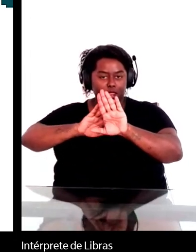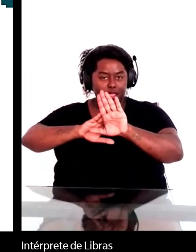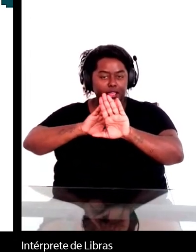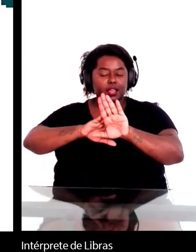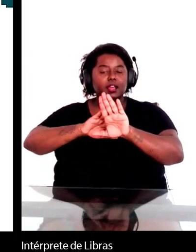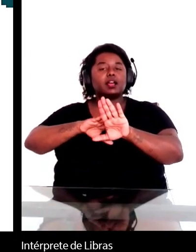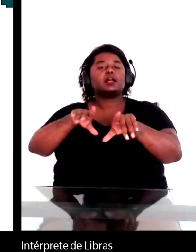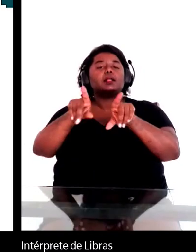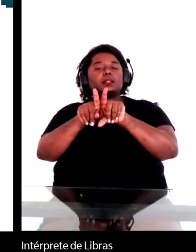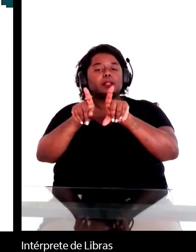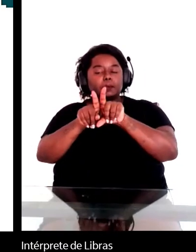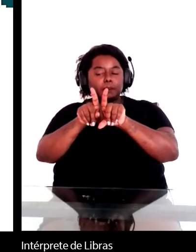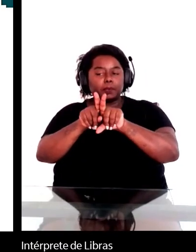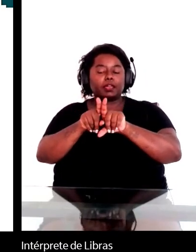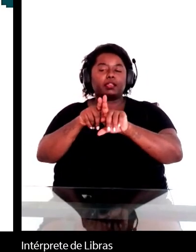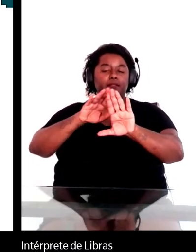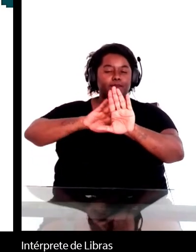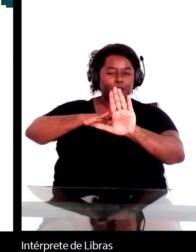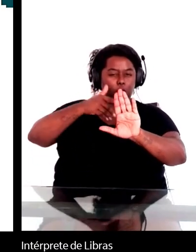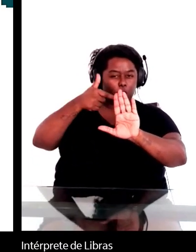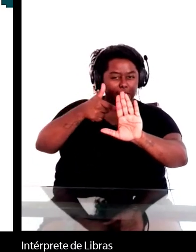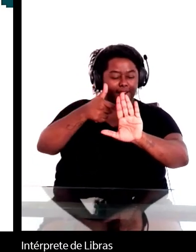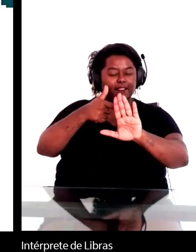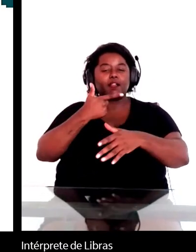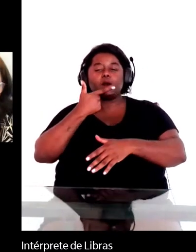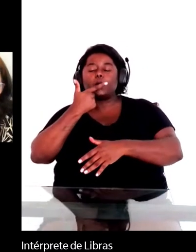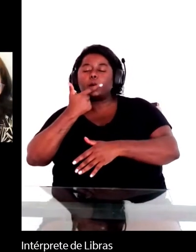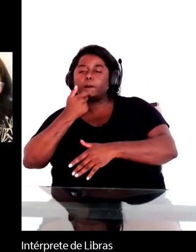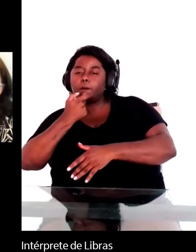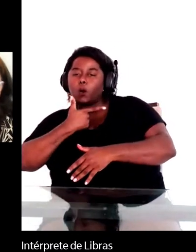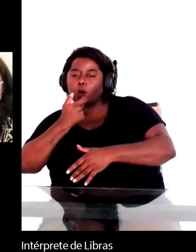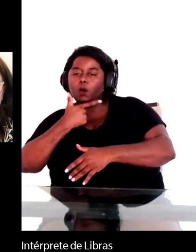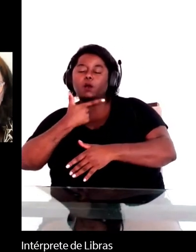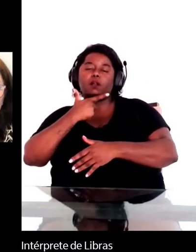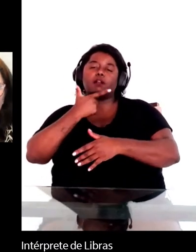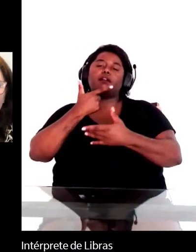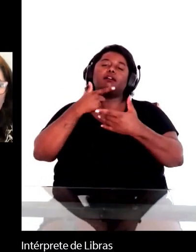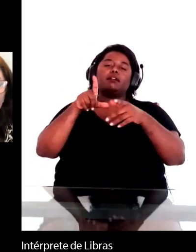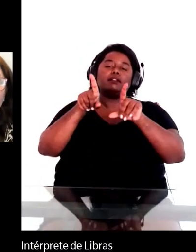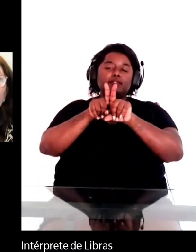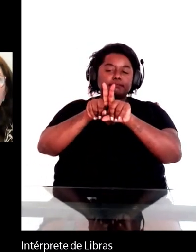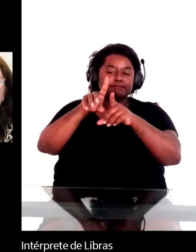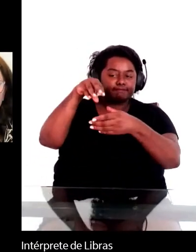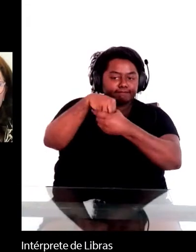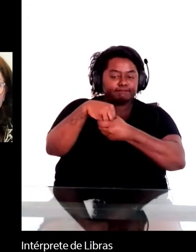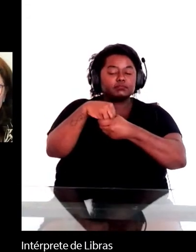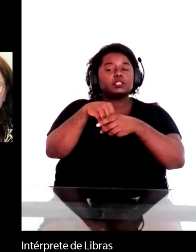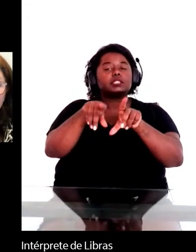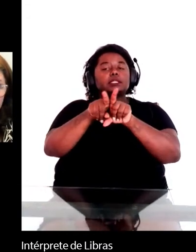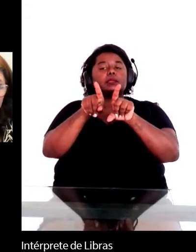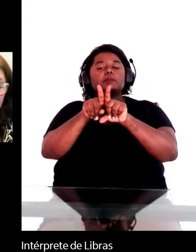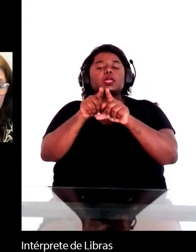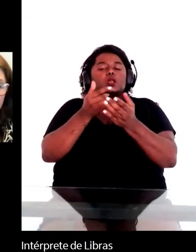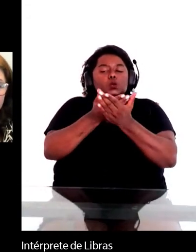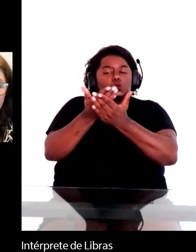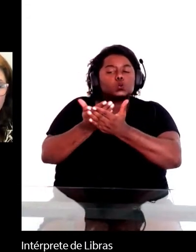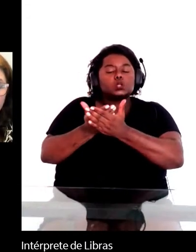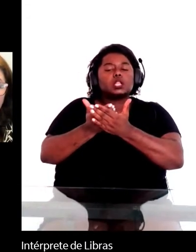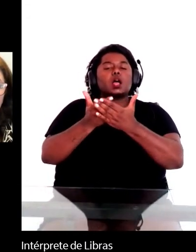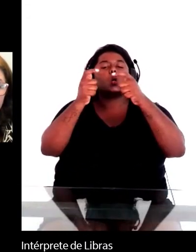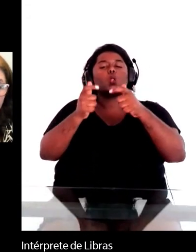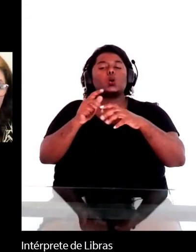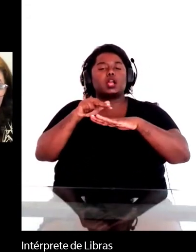que dá para estudar junto com o lugar de fala, usando o